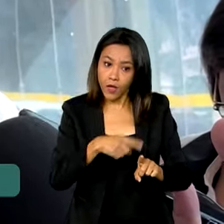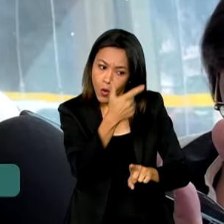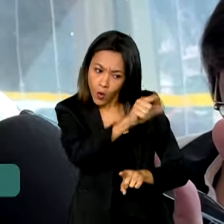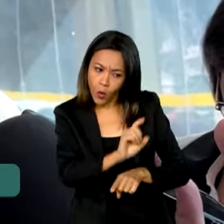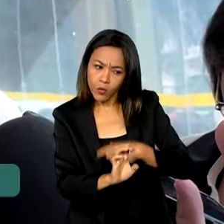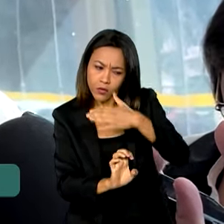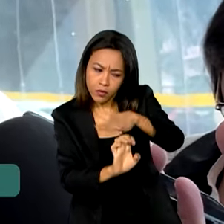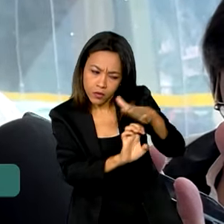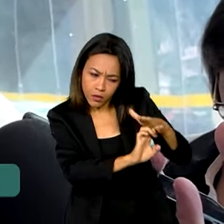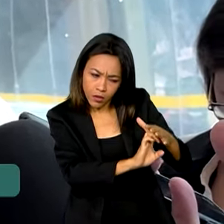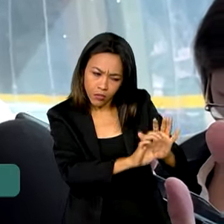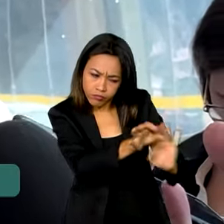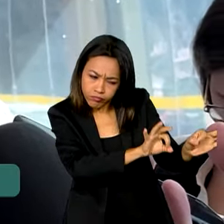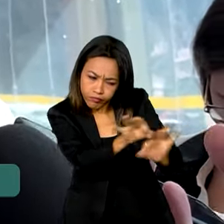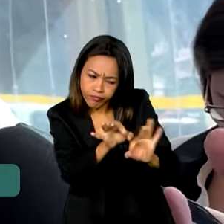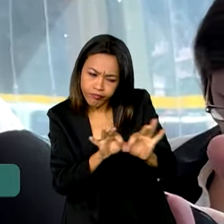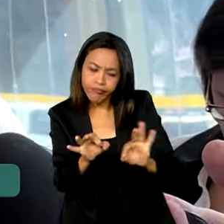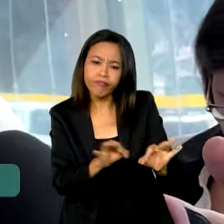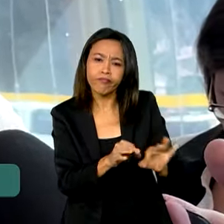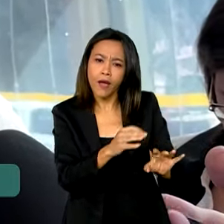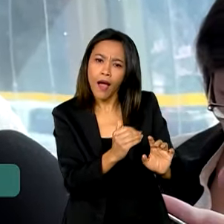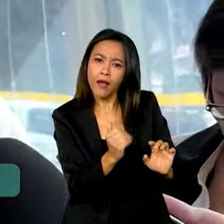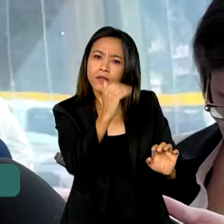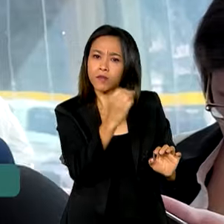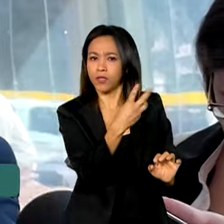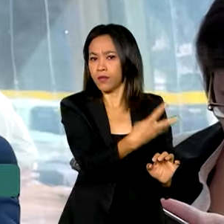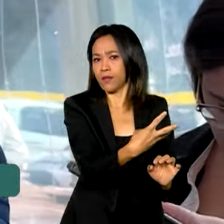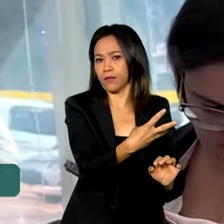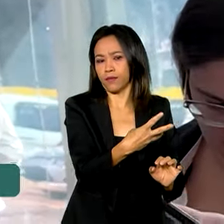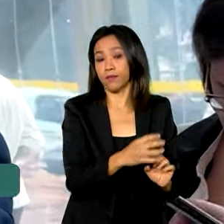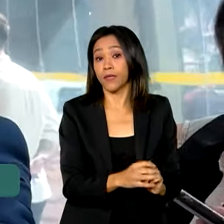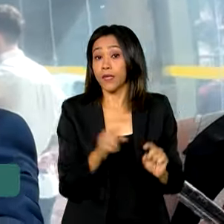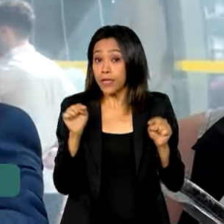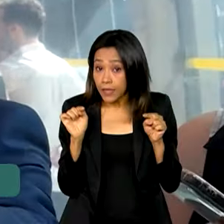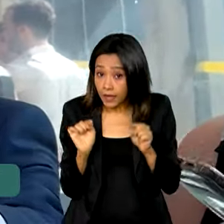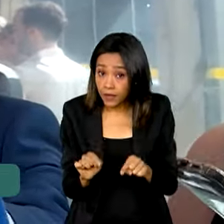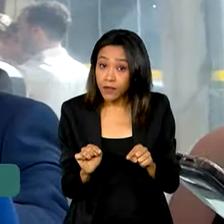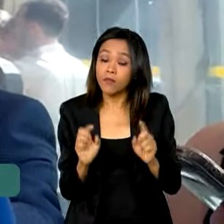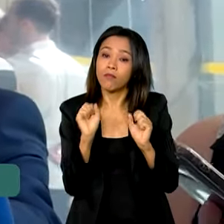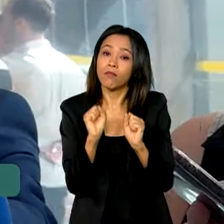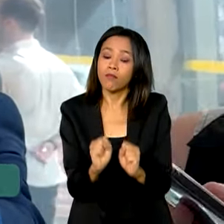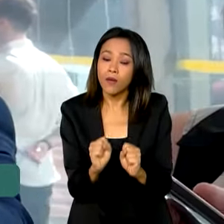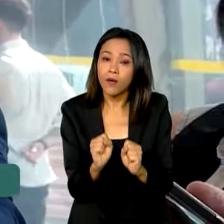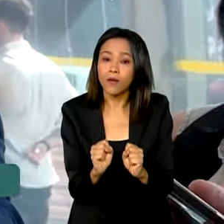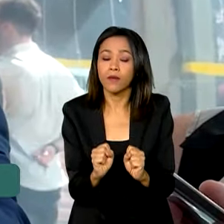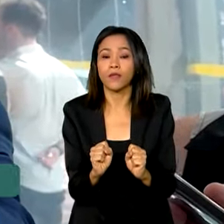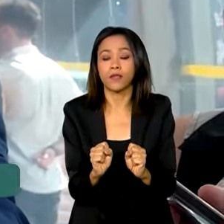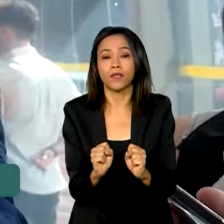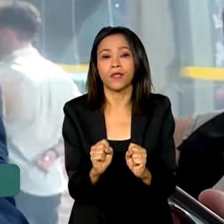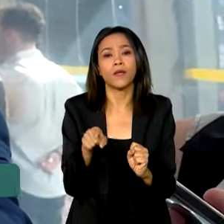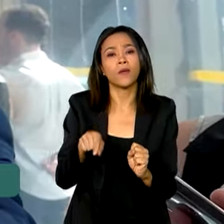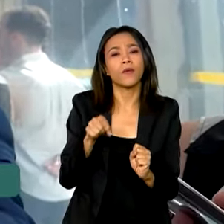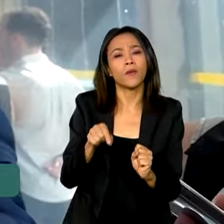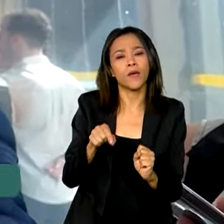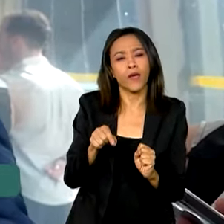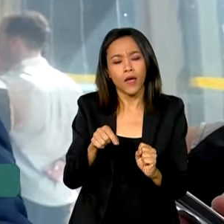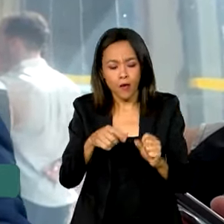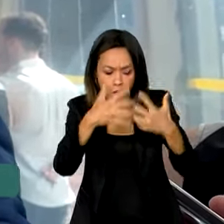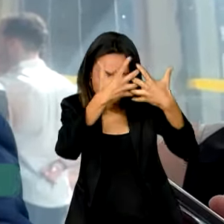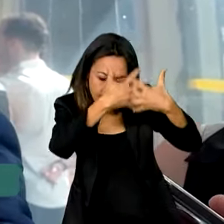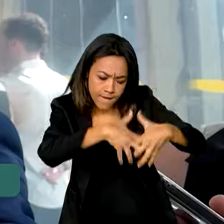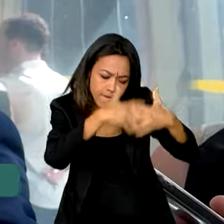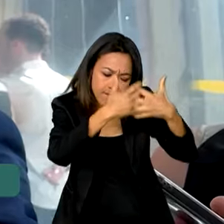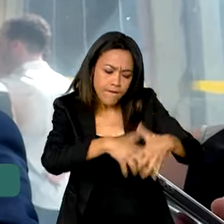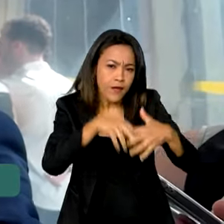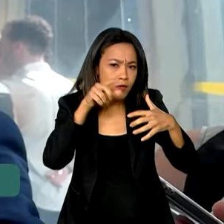PIB superior a 3%. Isso pode, inclusive, ensejar uma reprojeção das receitas